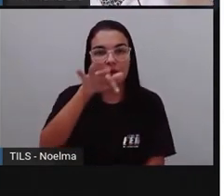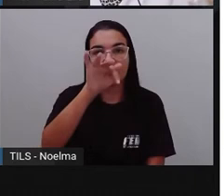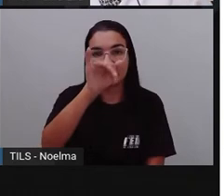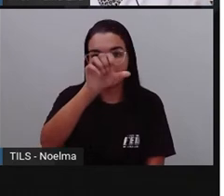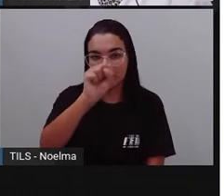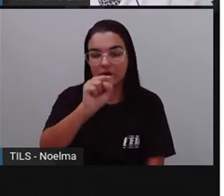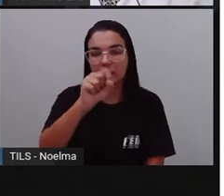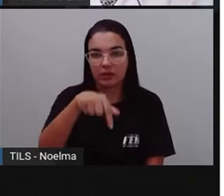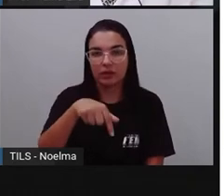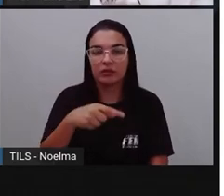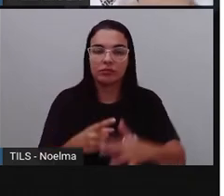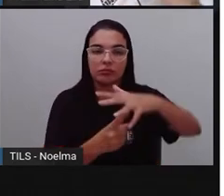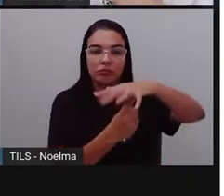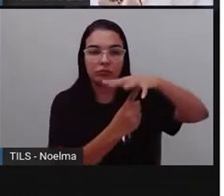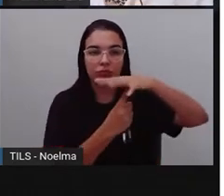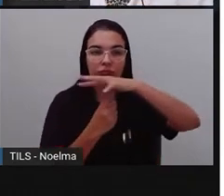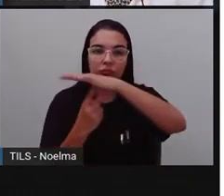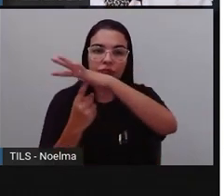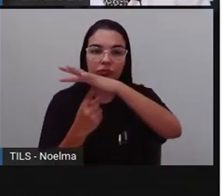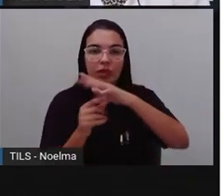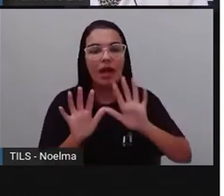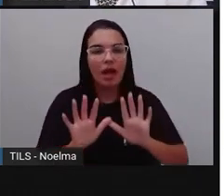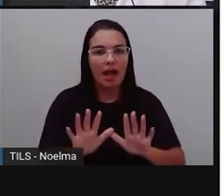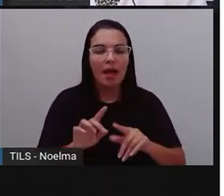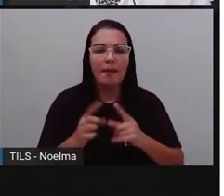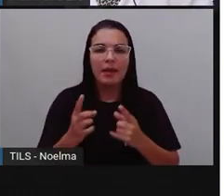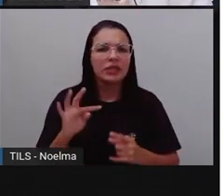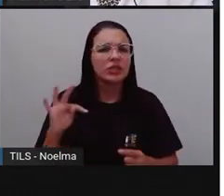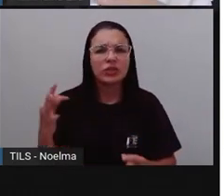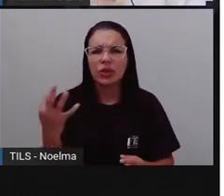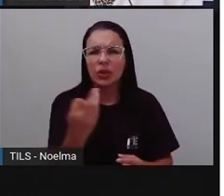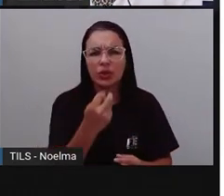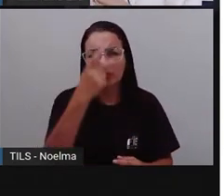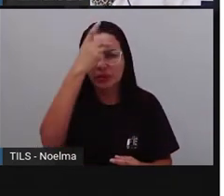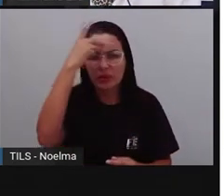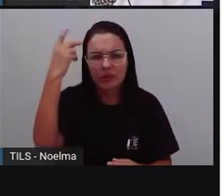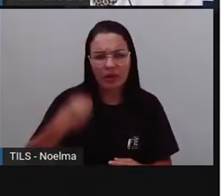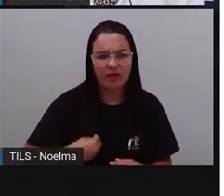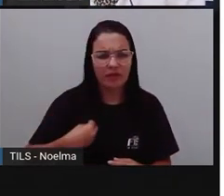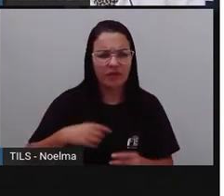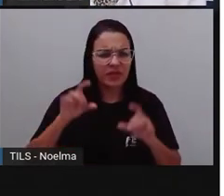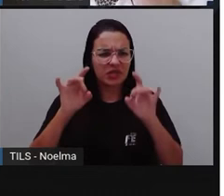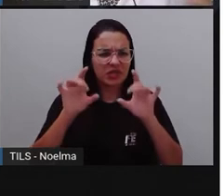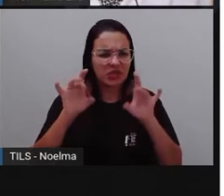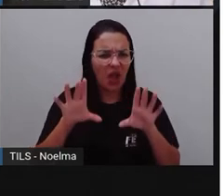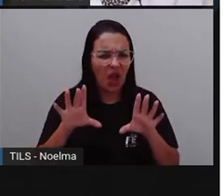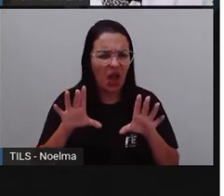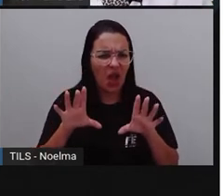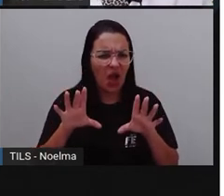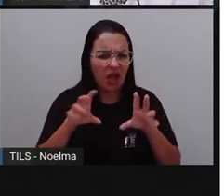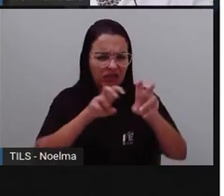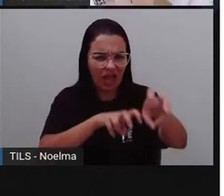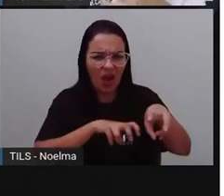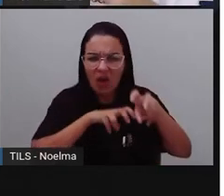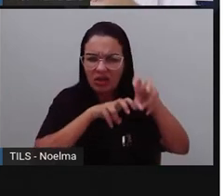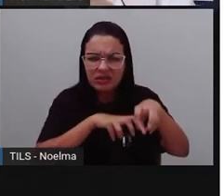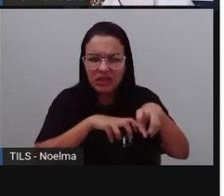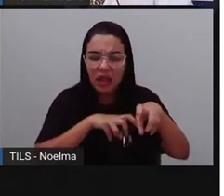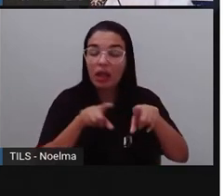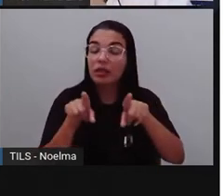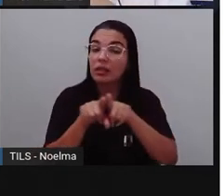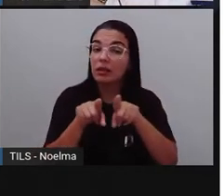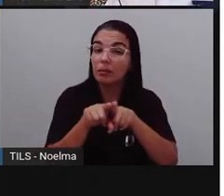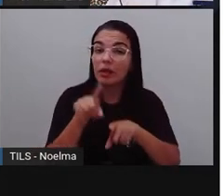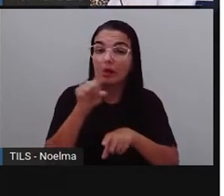de Feira de Santana. Mas não significa dizer que todo mundo lá vive somente, na verdade, da agricultura. Assim como